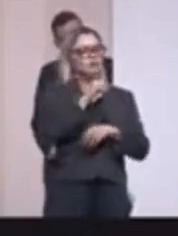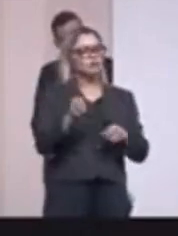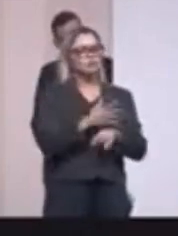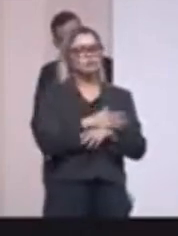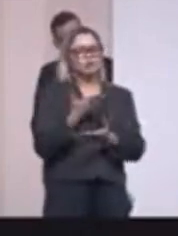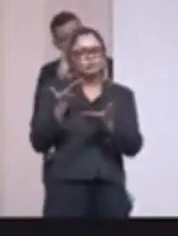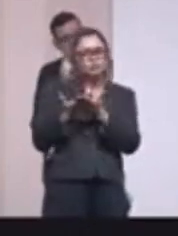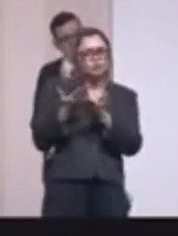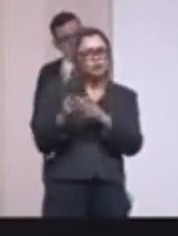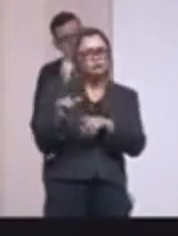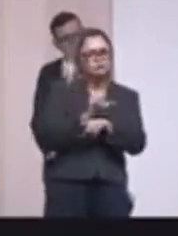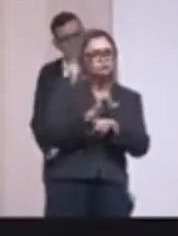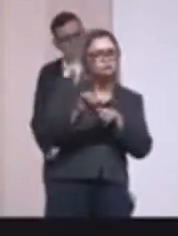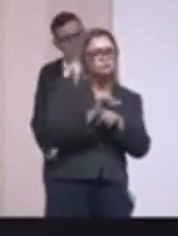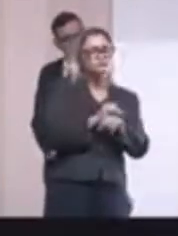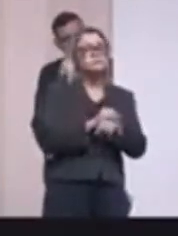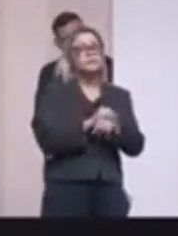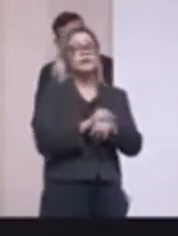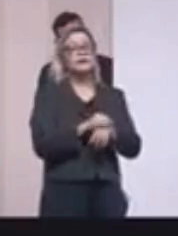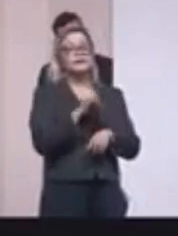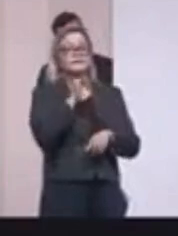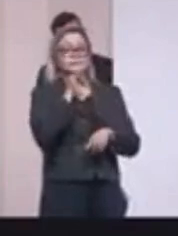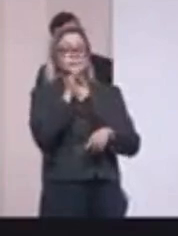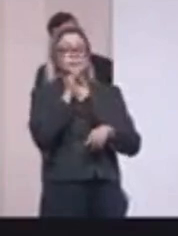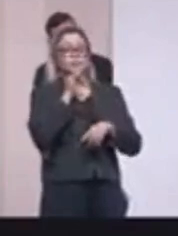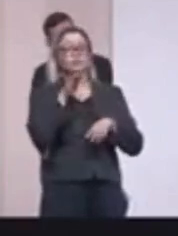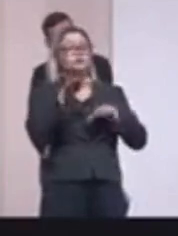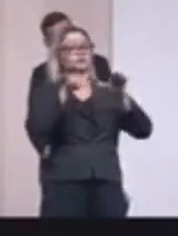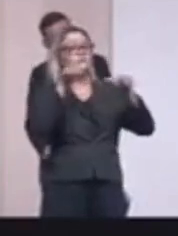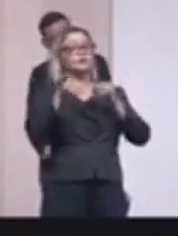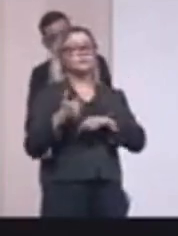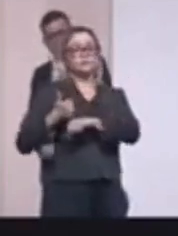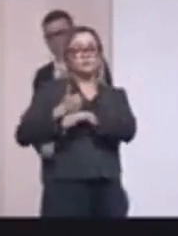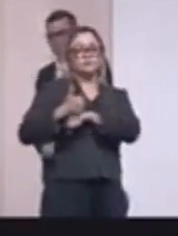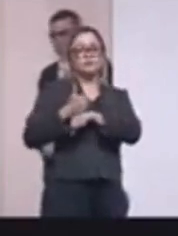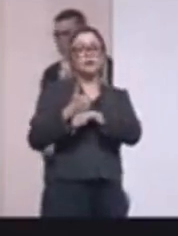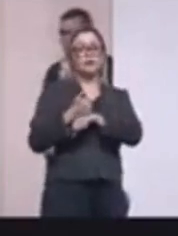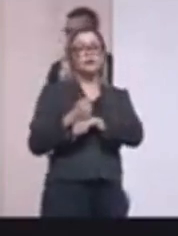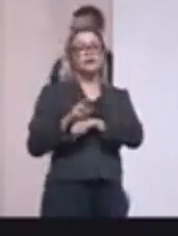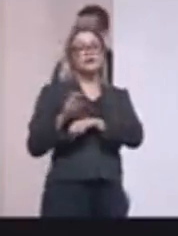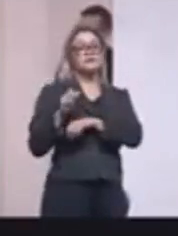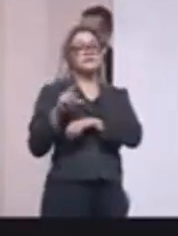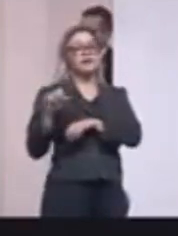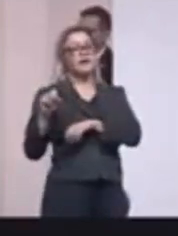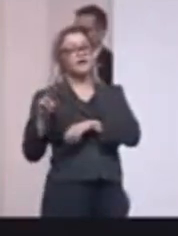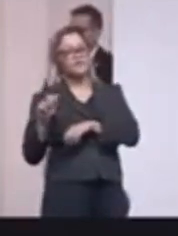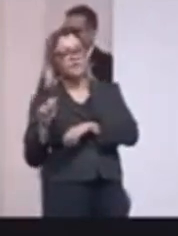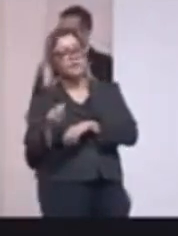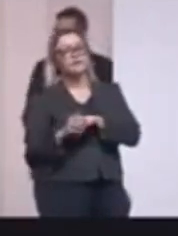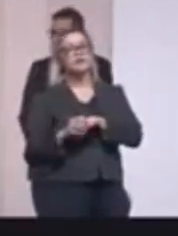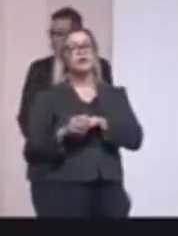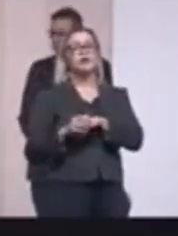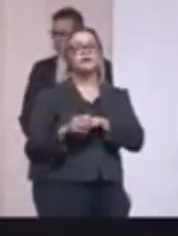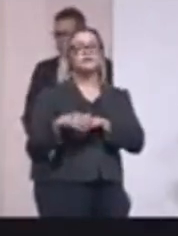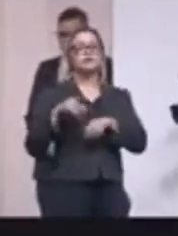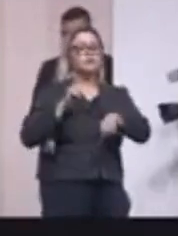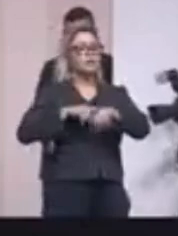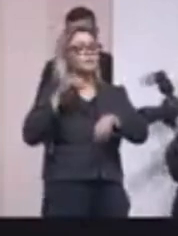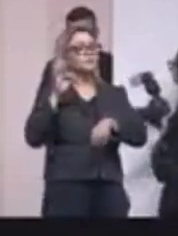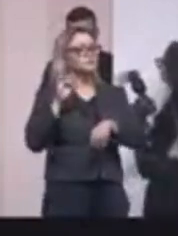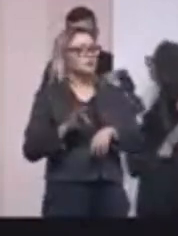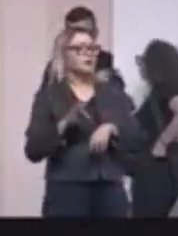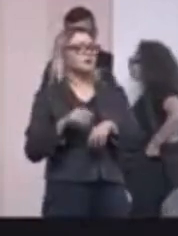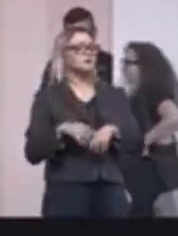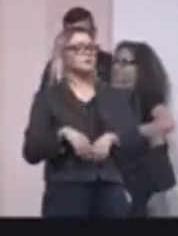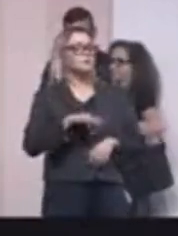Estudando medidas como, por exemplo, também o chamamento de profissionais da reserva como prestador de tarefa para o tempo certo, no caso da Polícia